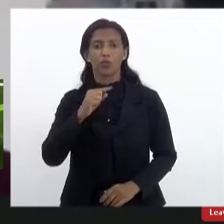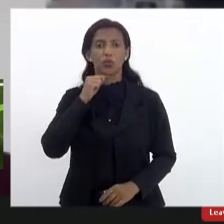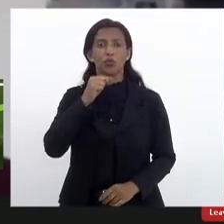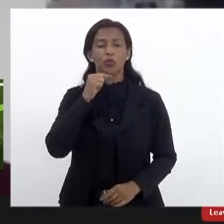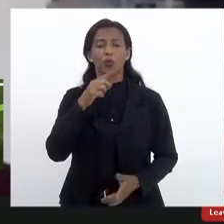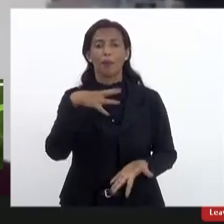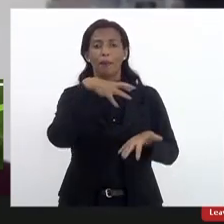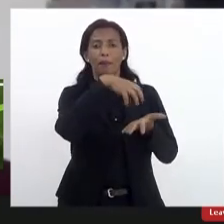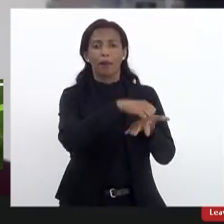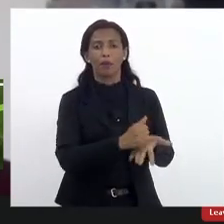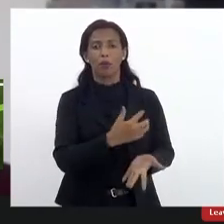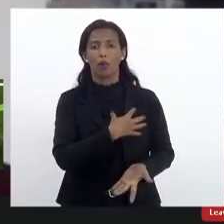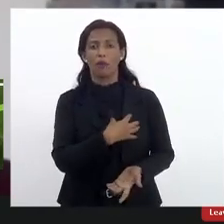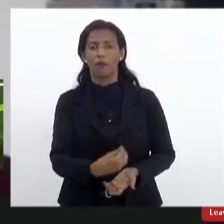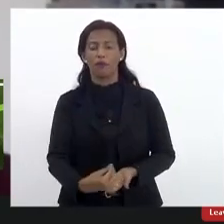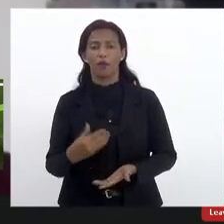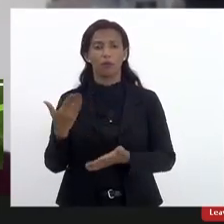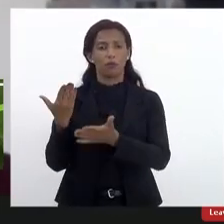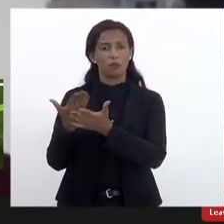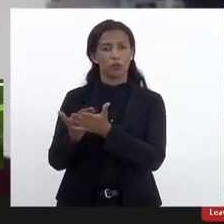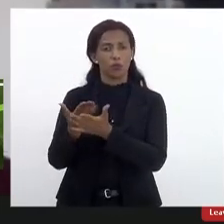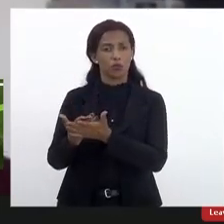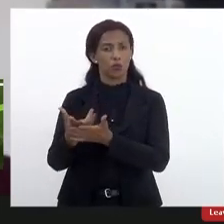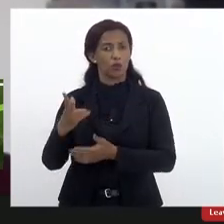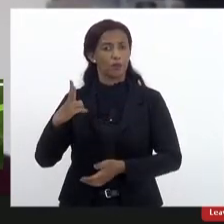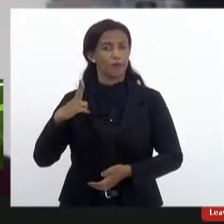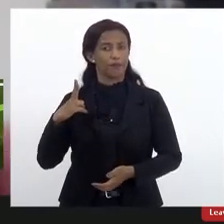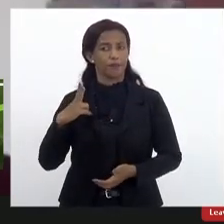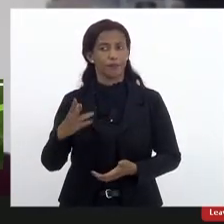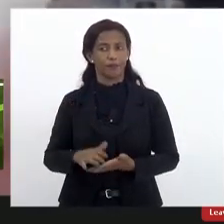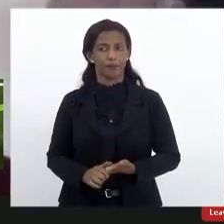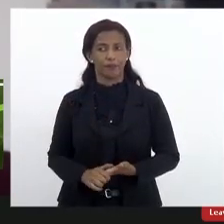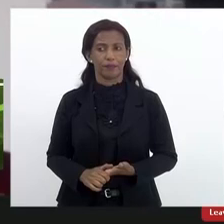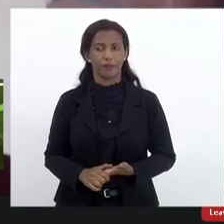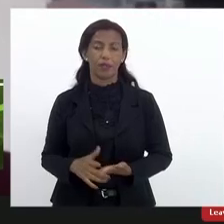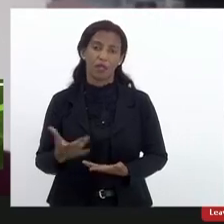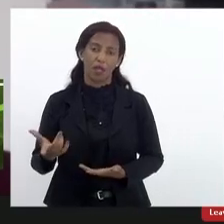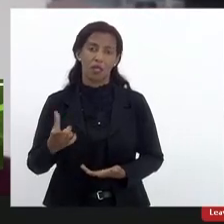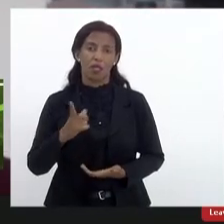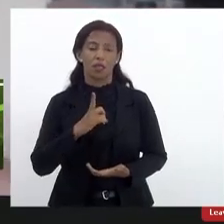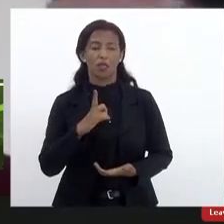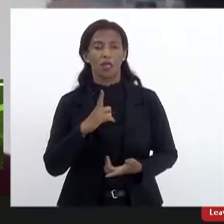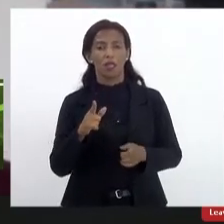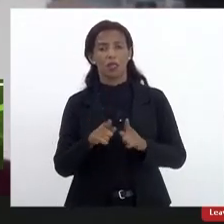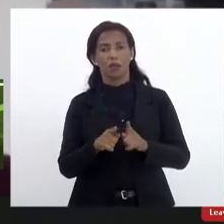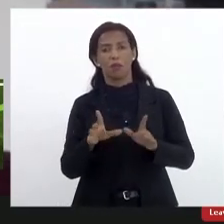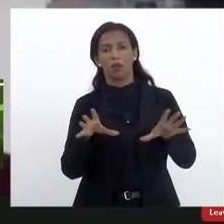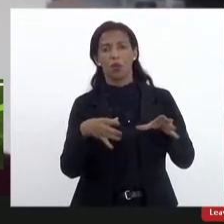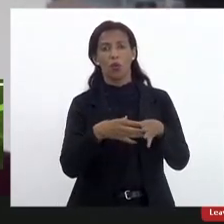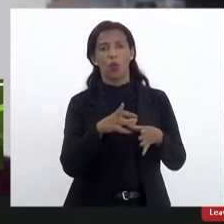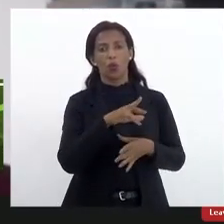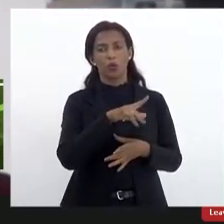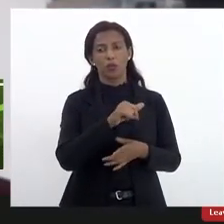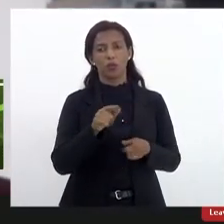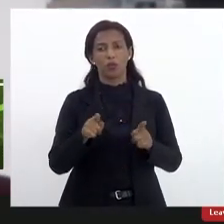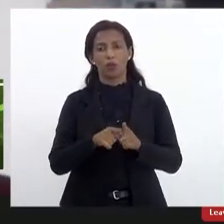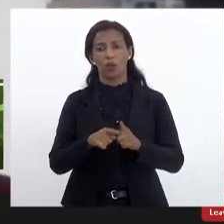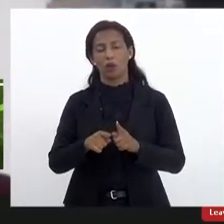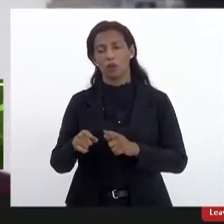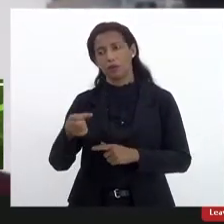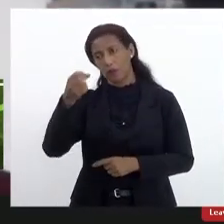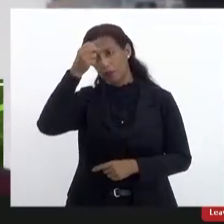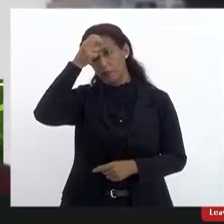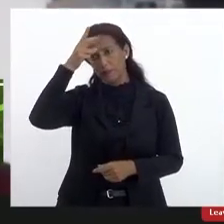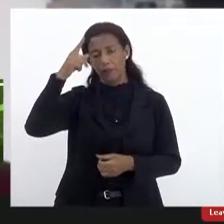matricular seus filhos em escolas privadas e aí tem uma questão com o conselho estadual e também com o conselho municipal de